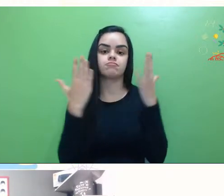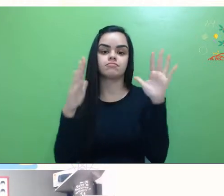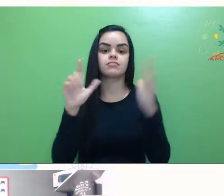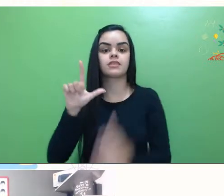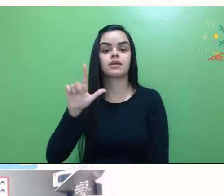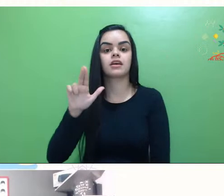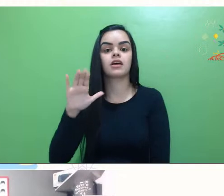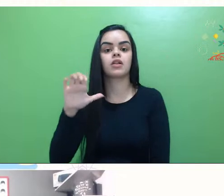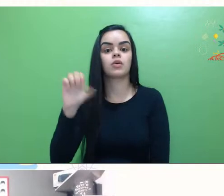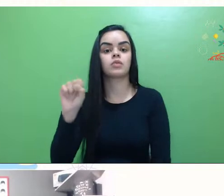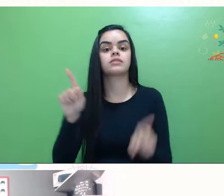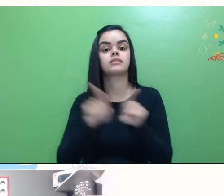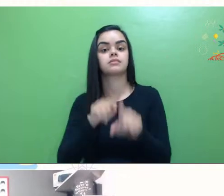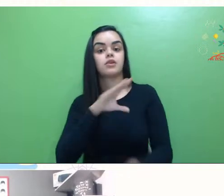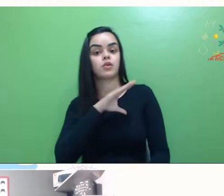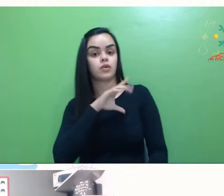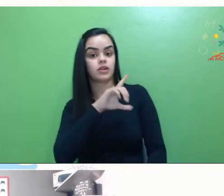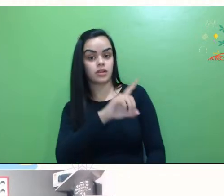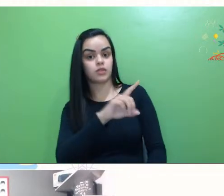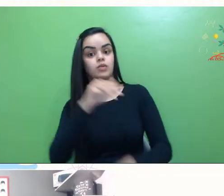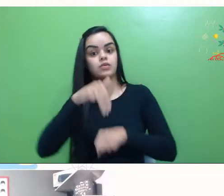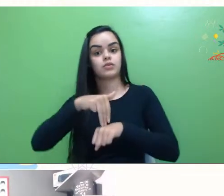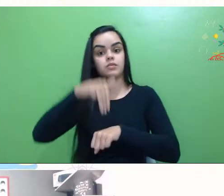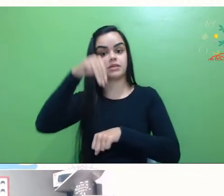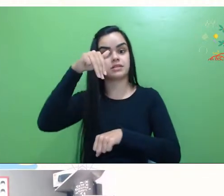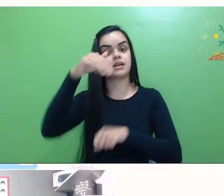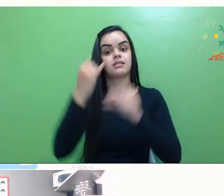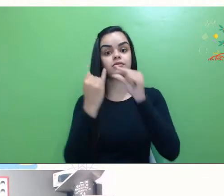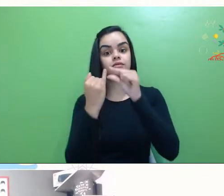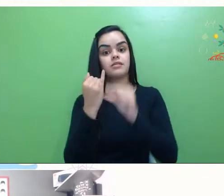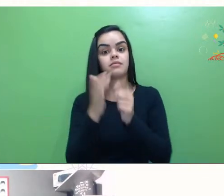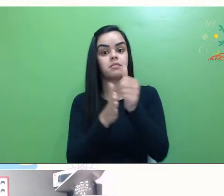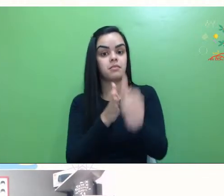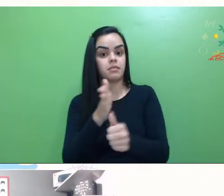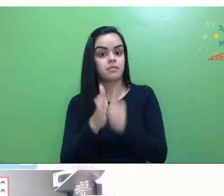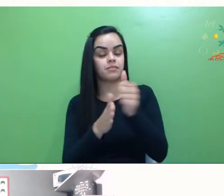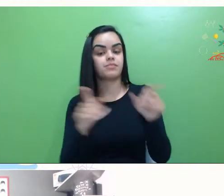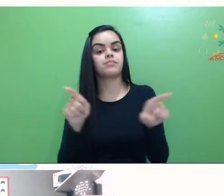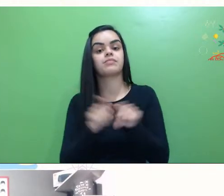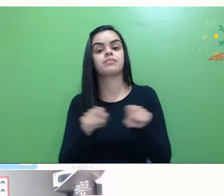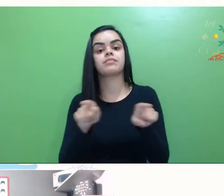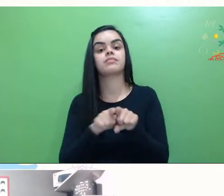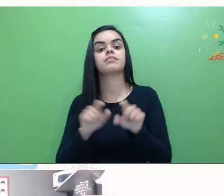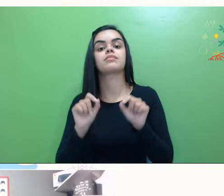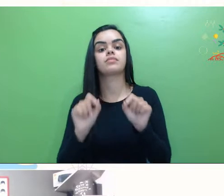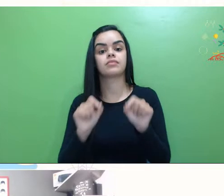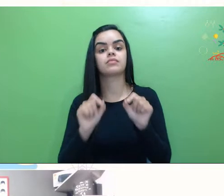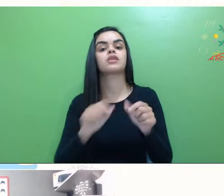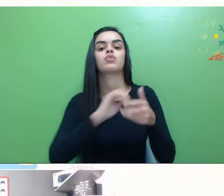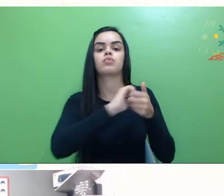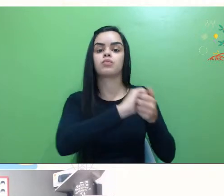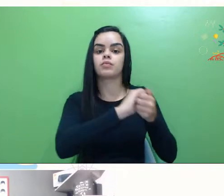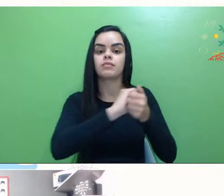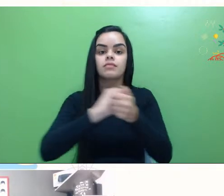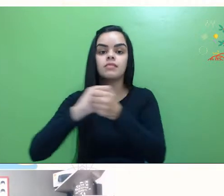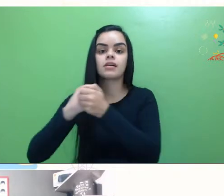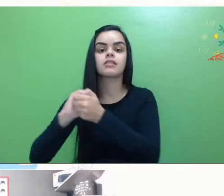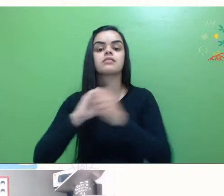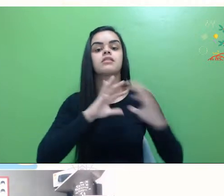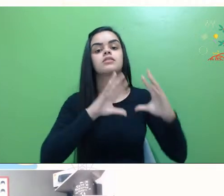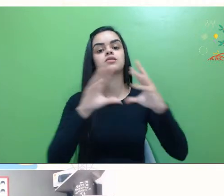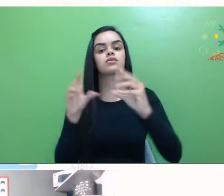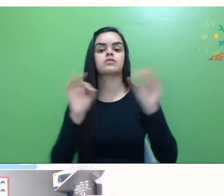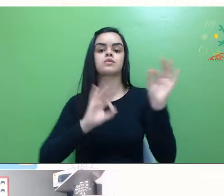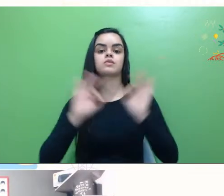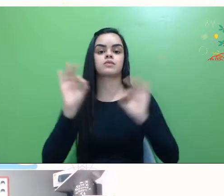Pelissari, coordenador do programa de mestrado do Campus Paranaguá, e estendo também os cumprimentos à comissão